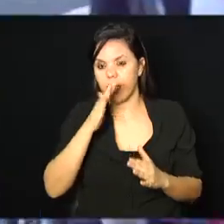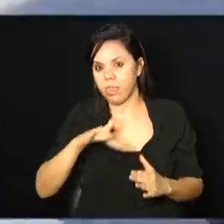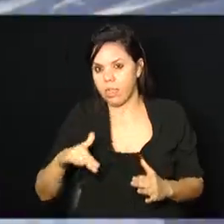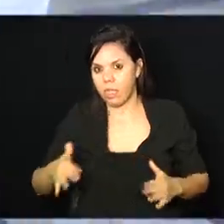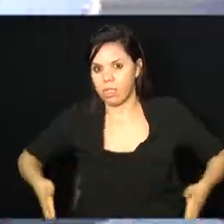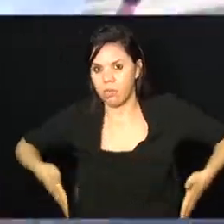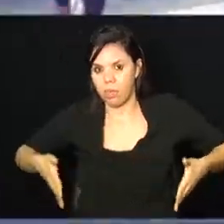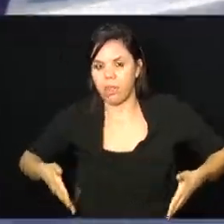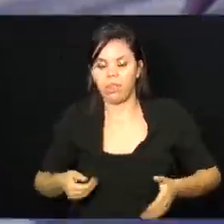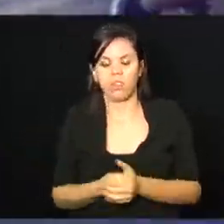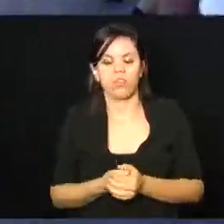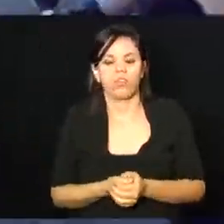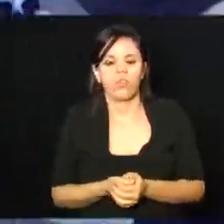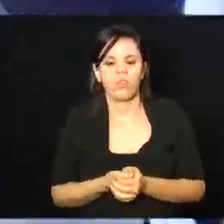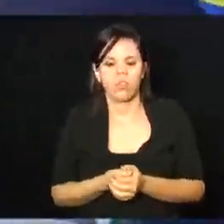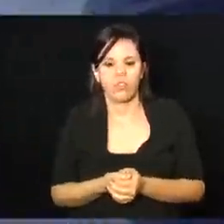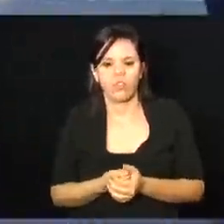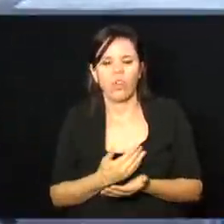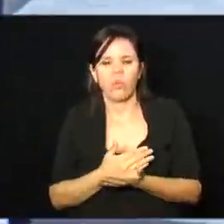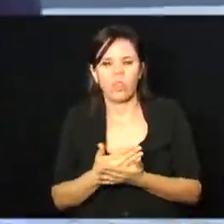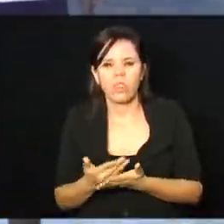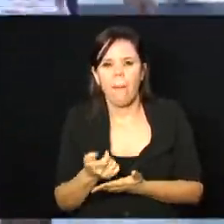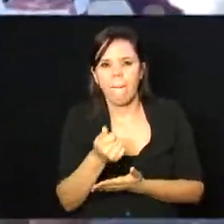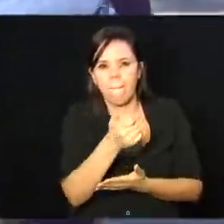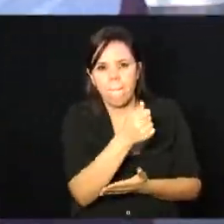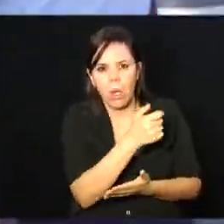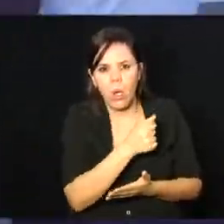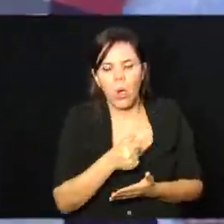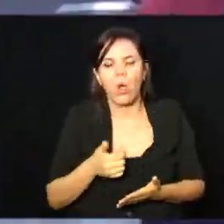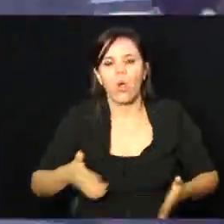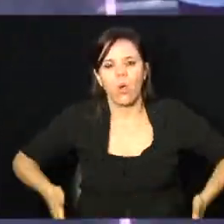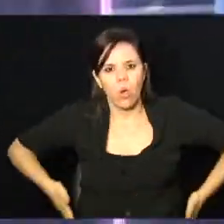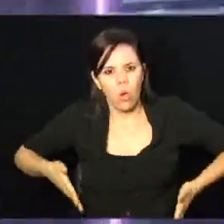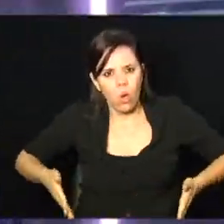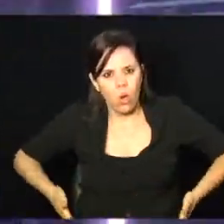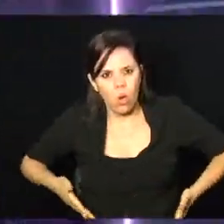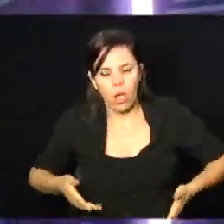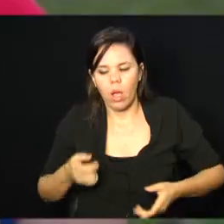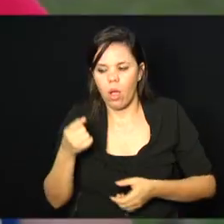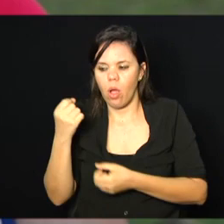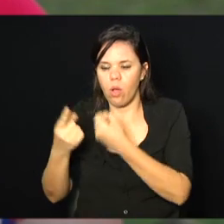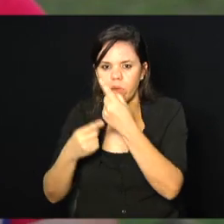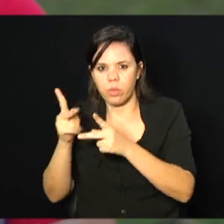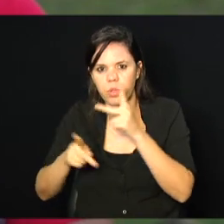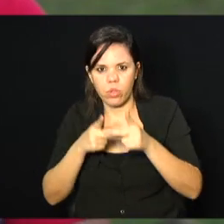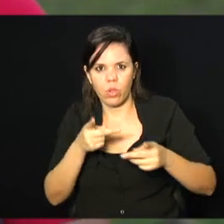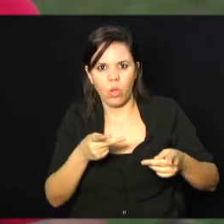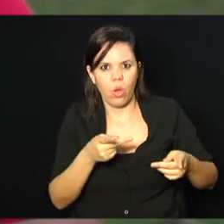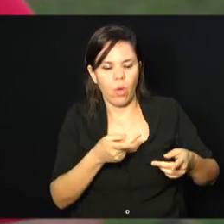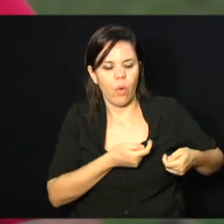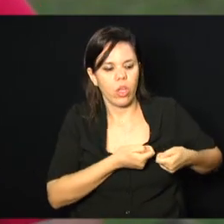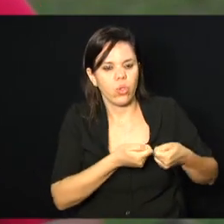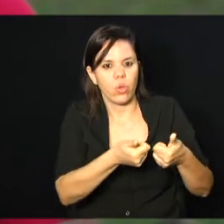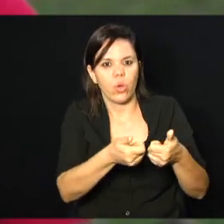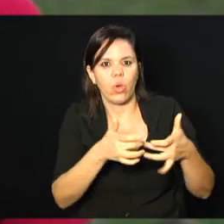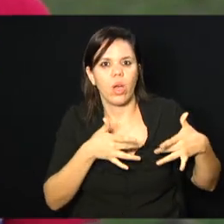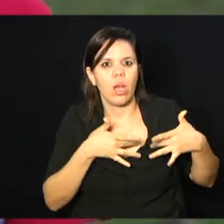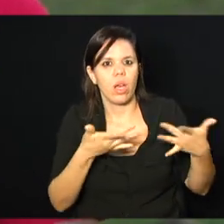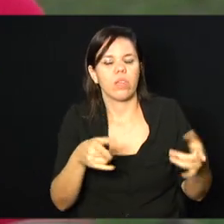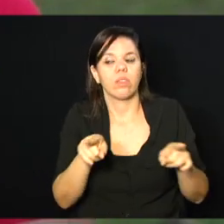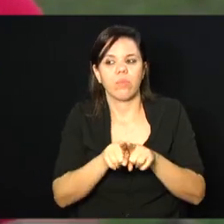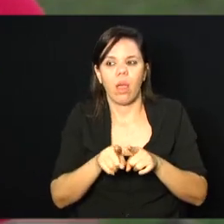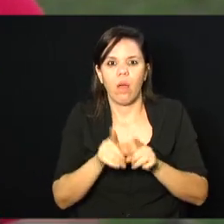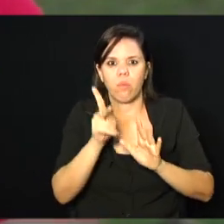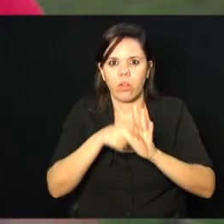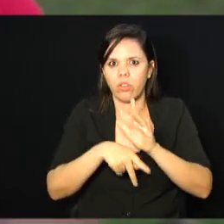Começamos com alguns triciclos, aí pessoas iam doando. O projeto foi crescendo, né? E aí, mais voluntários. E